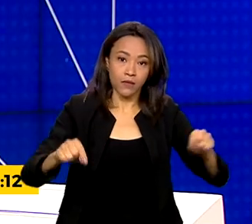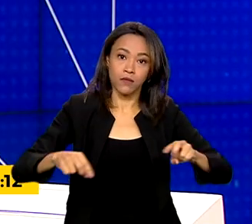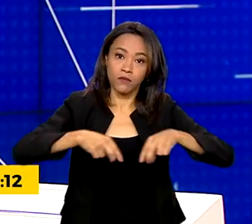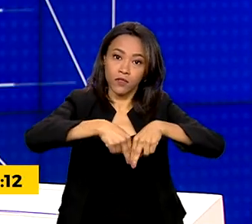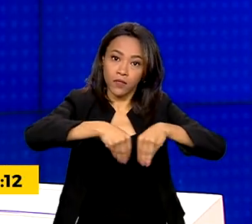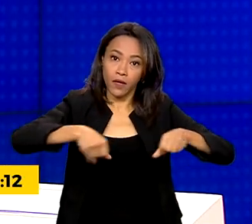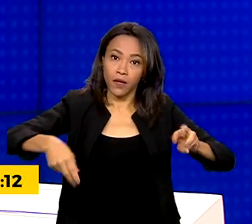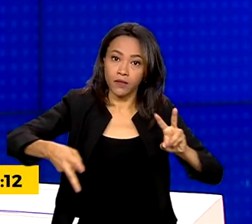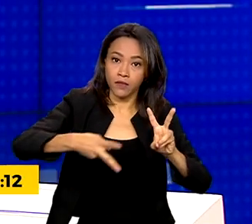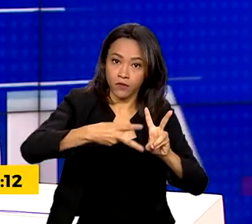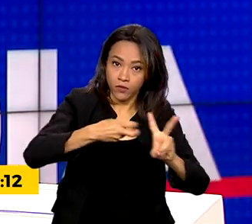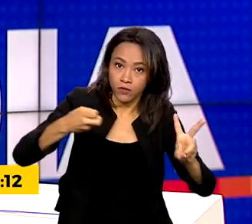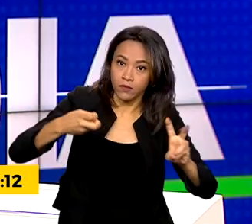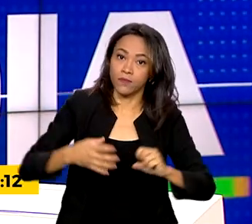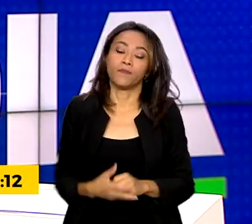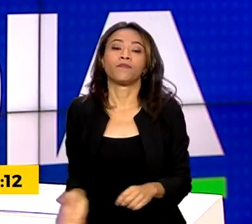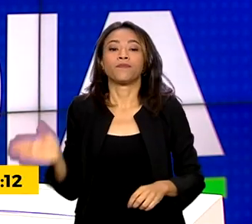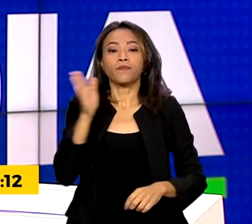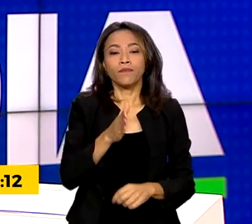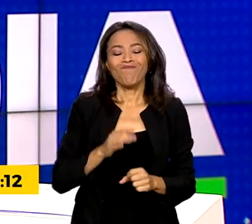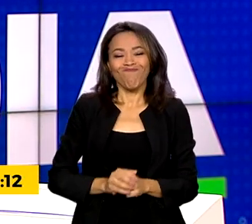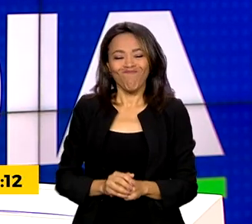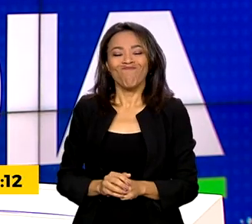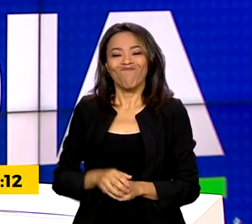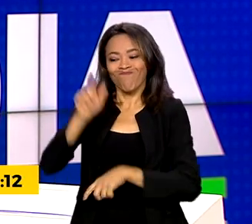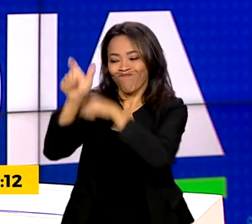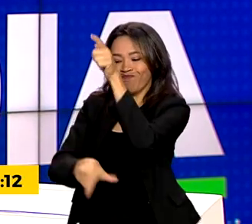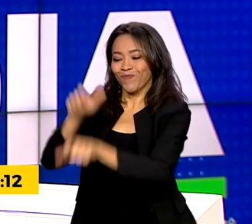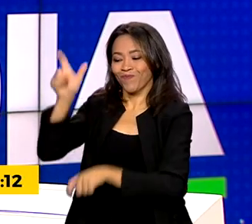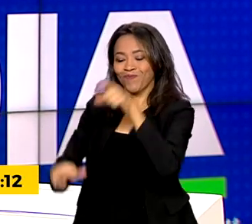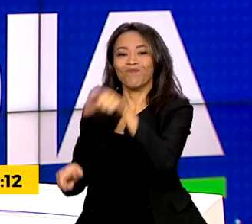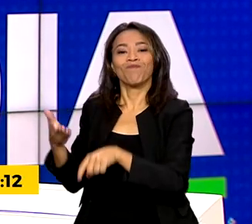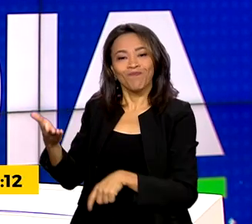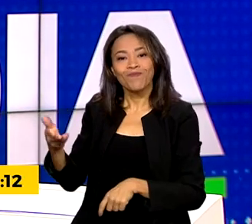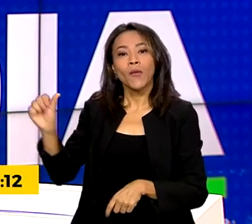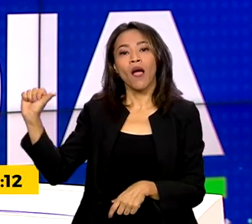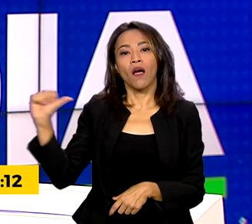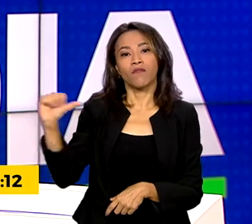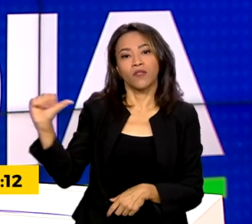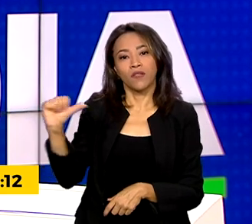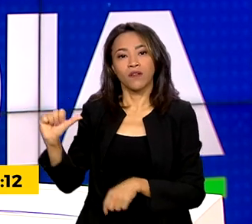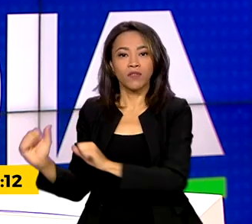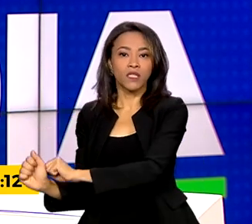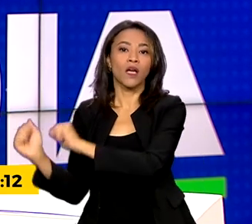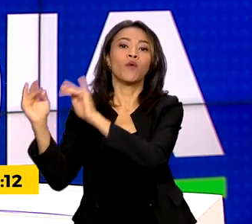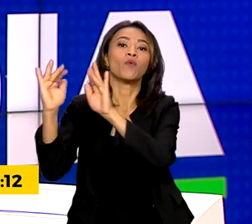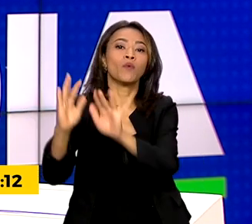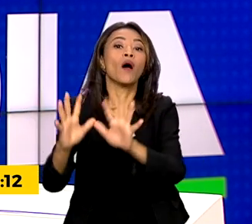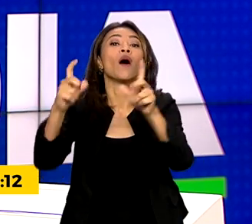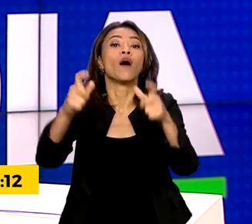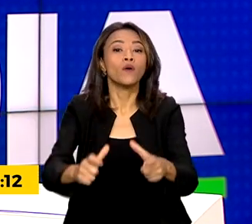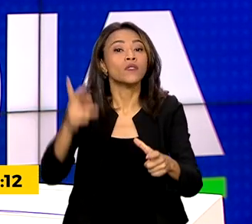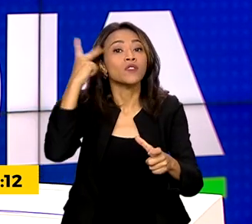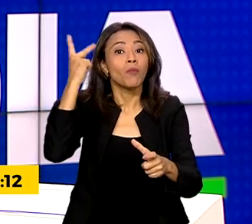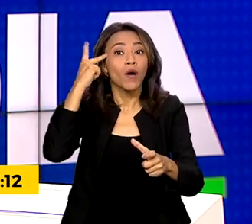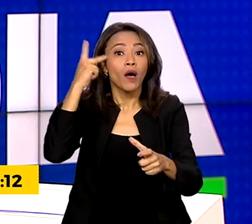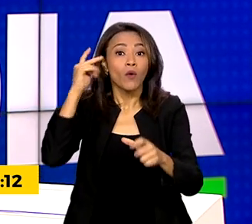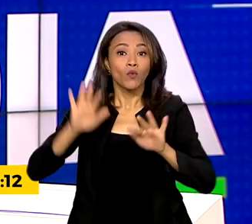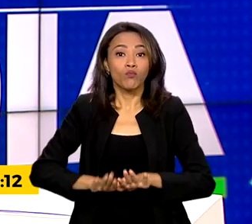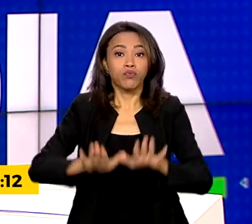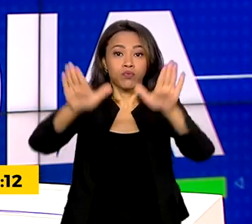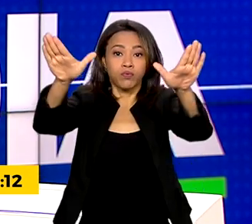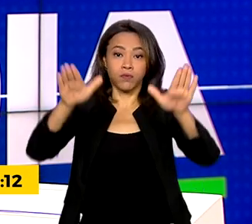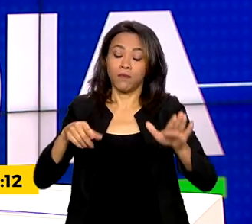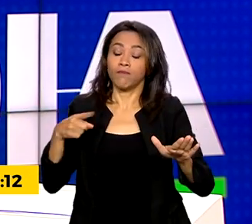A situação dos afegãos que estão acampados no aeroporto de Guarulhos, em São Paulo, está sendo acompanhada